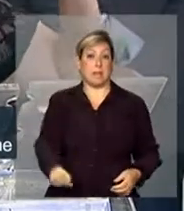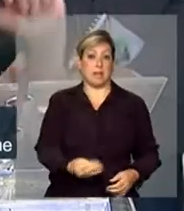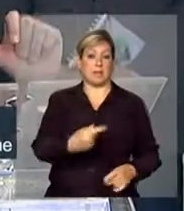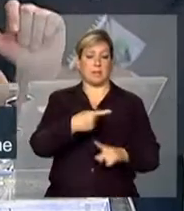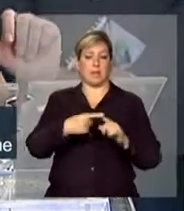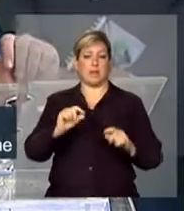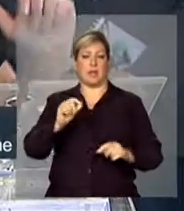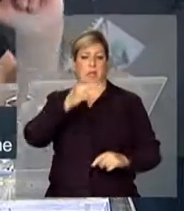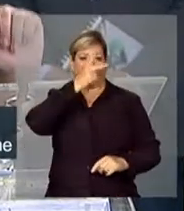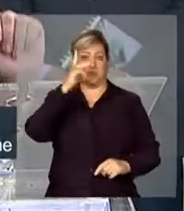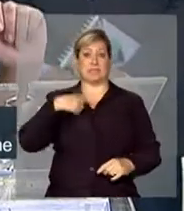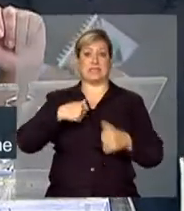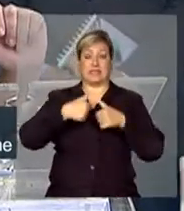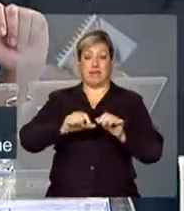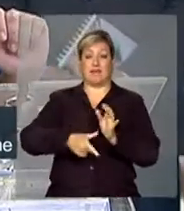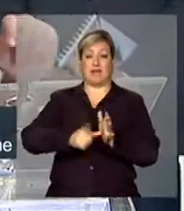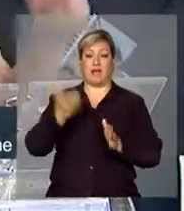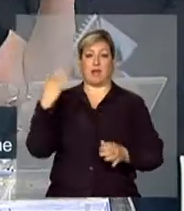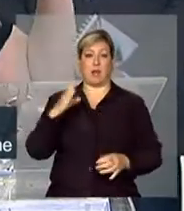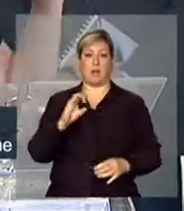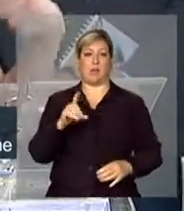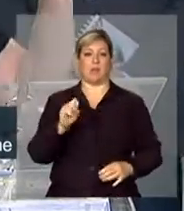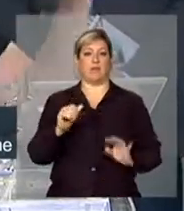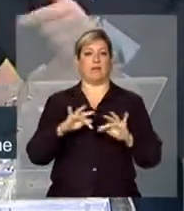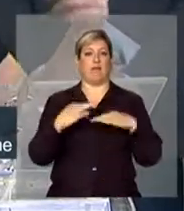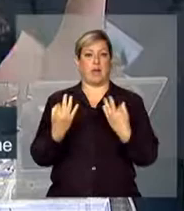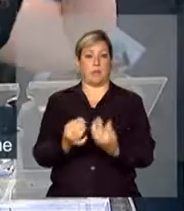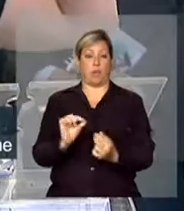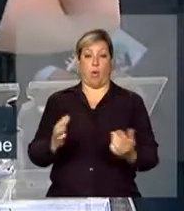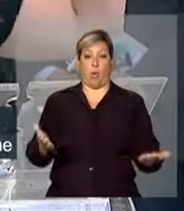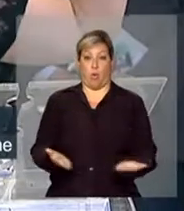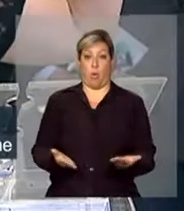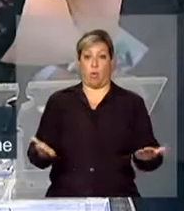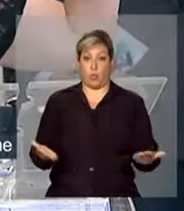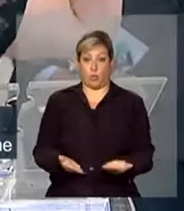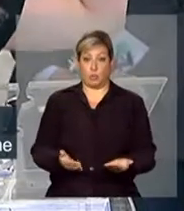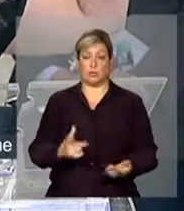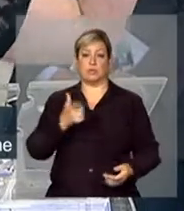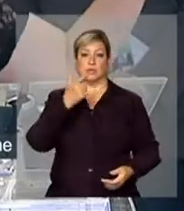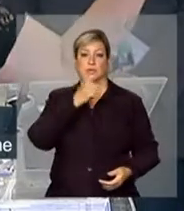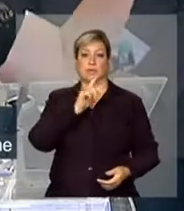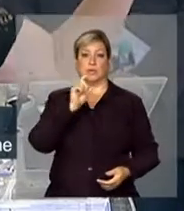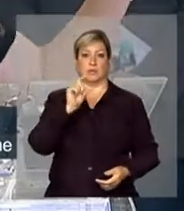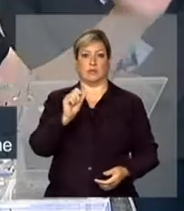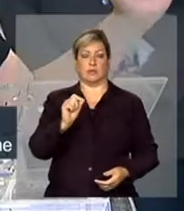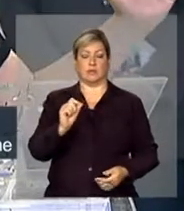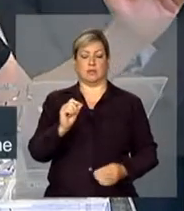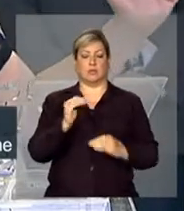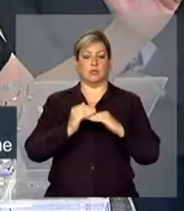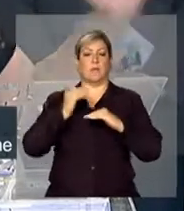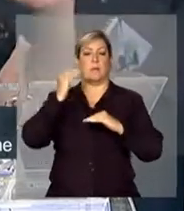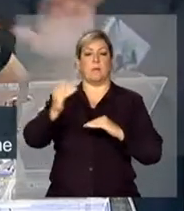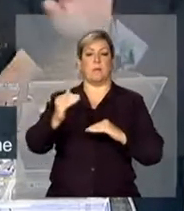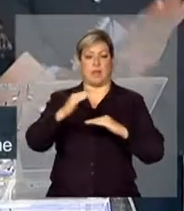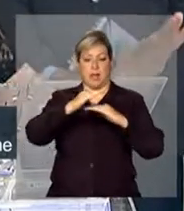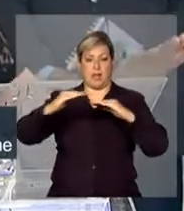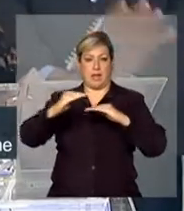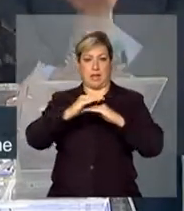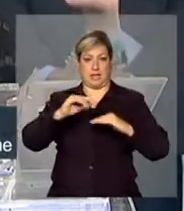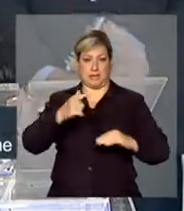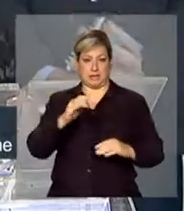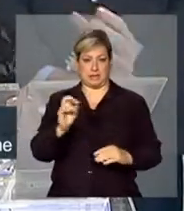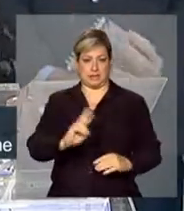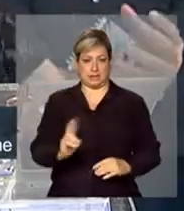estavam no Bolsa Família e que hoje superam a linha de R 70,00, esse é um